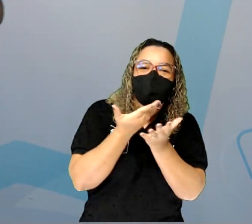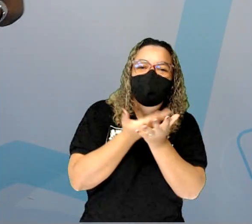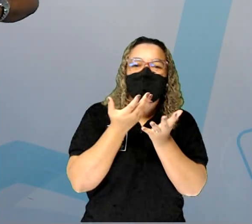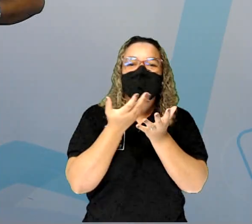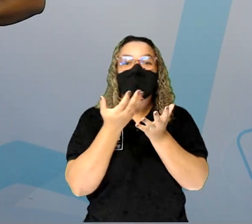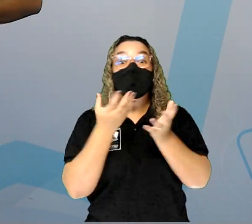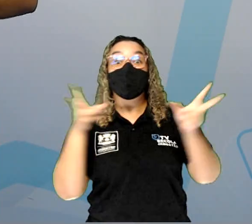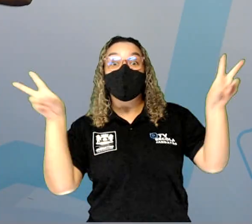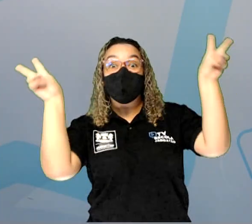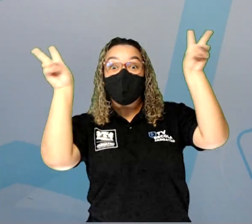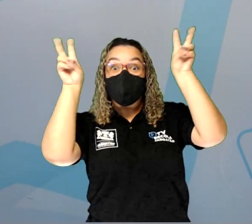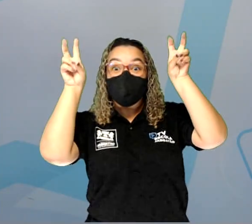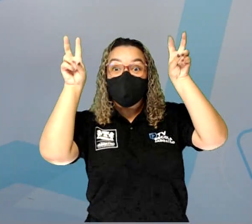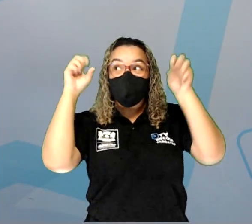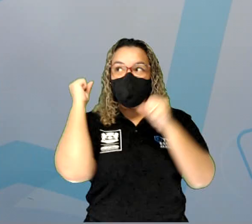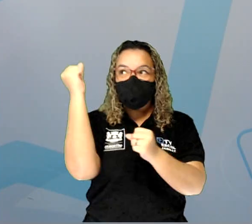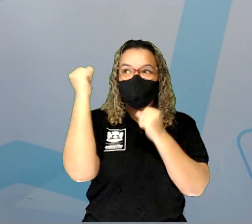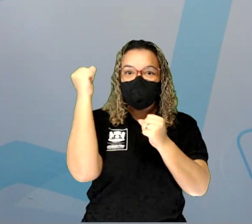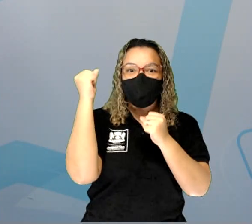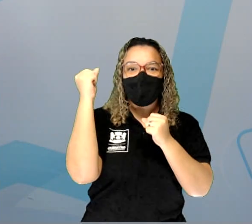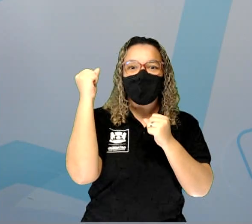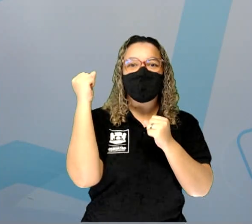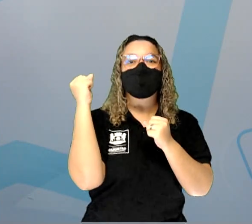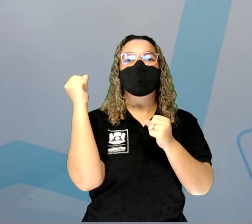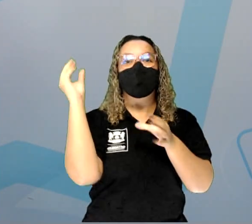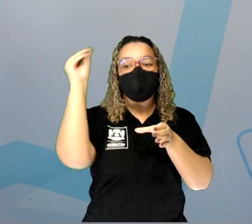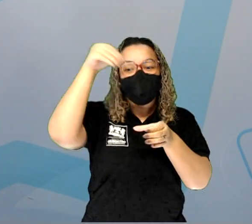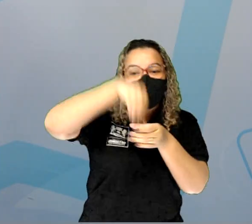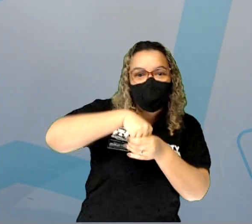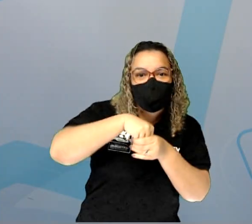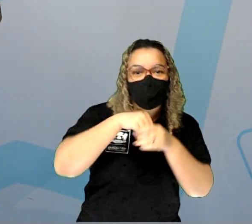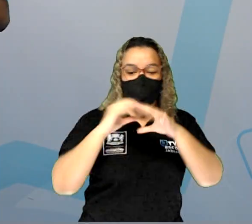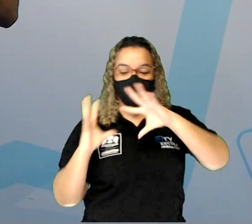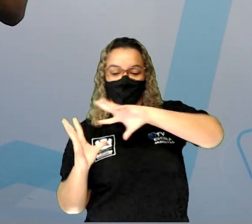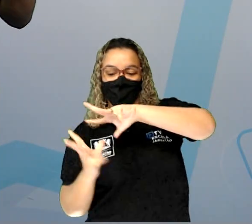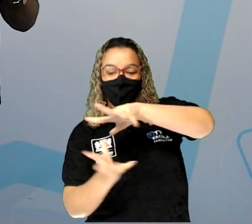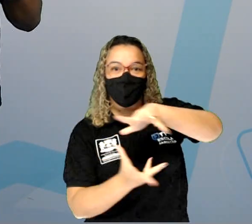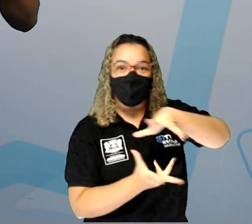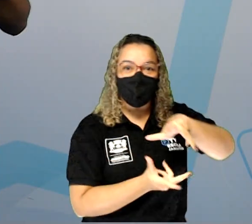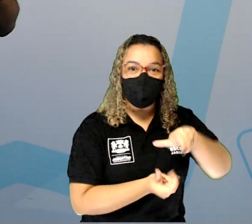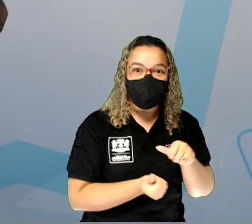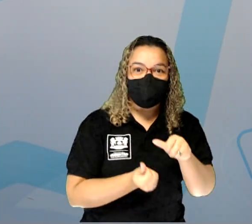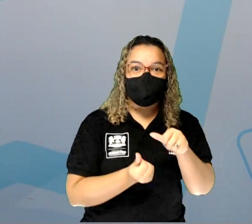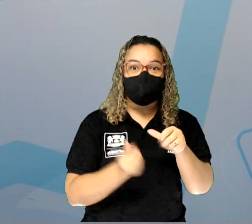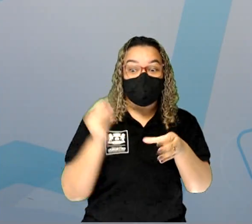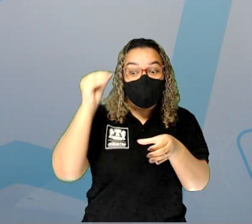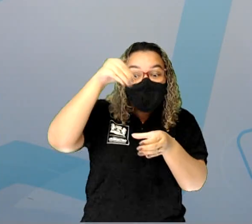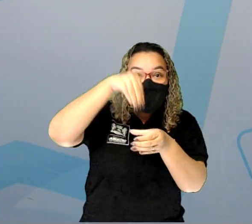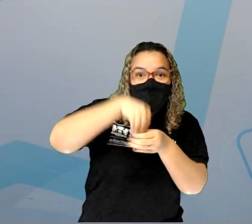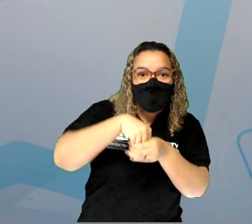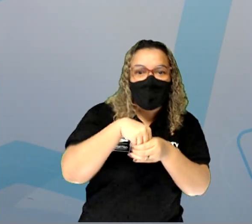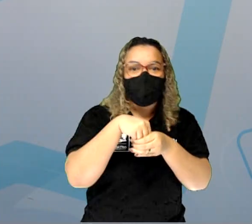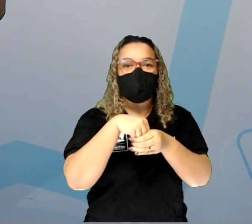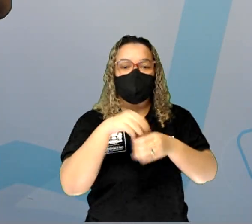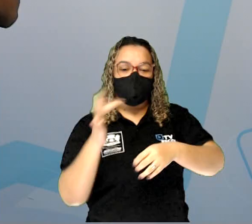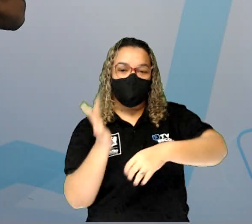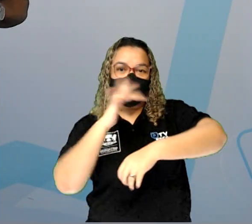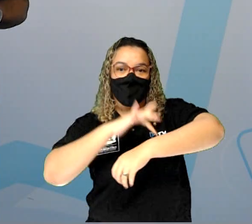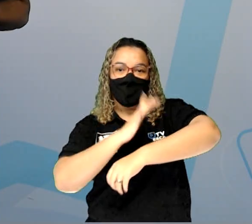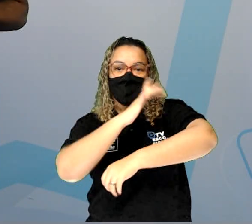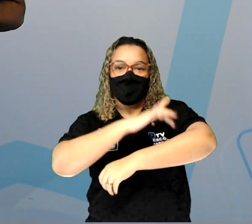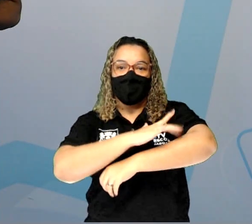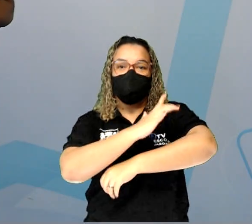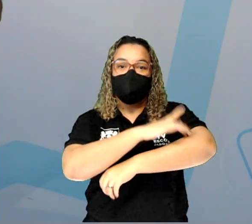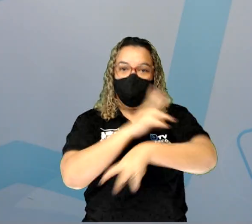falar das forças internas do nosso planeta, os agentes internos do relevo. Então,